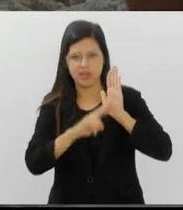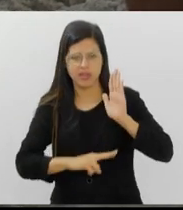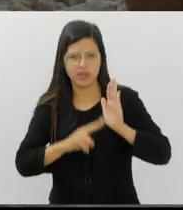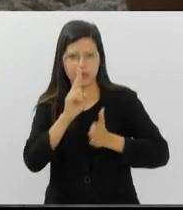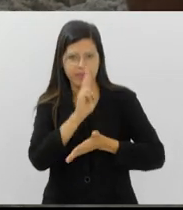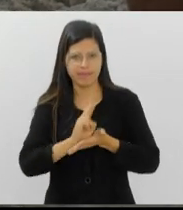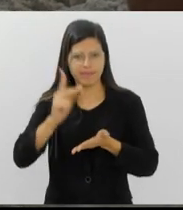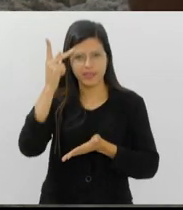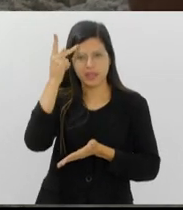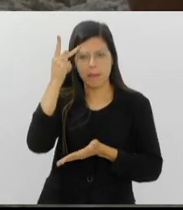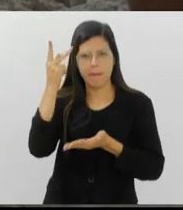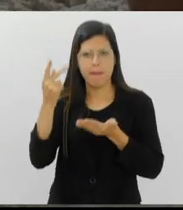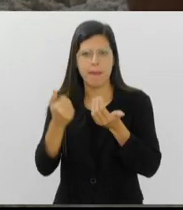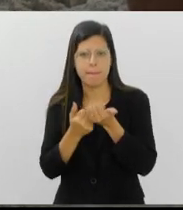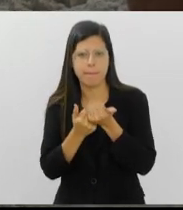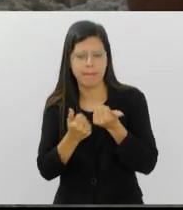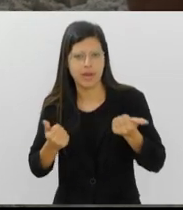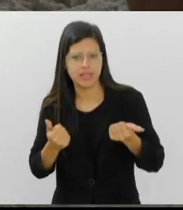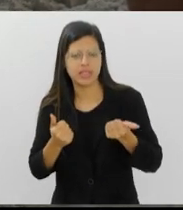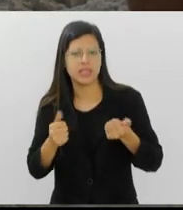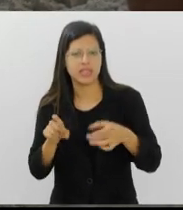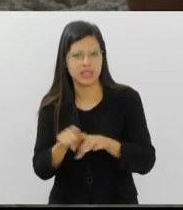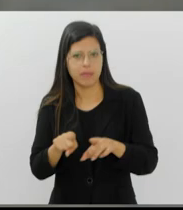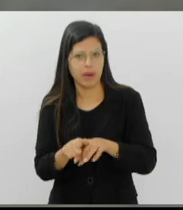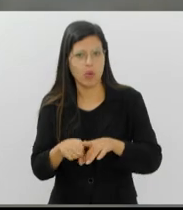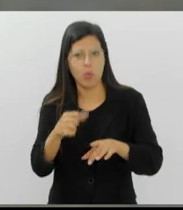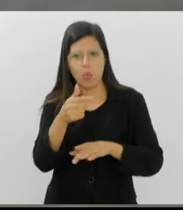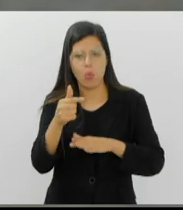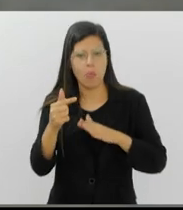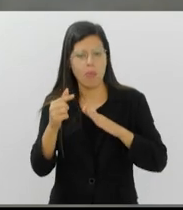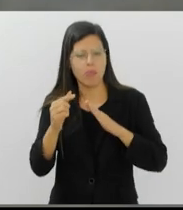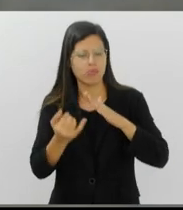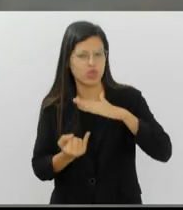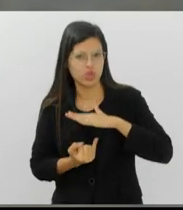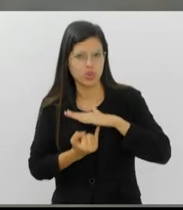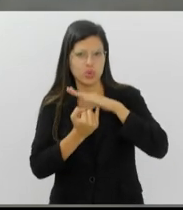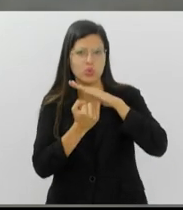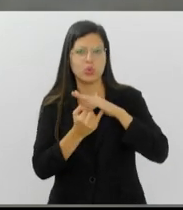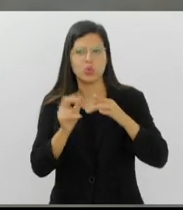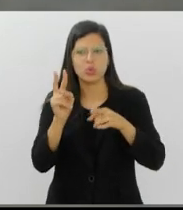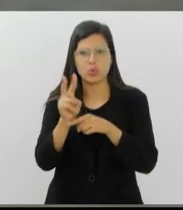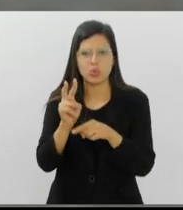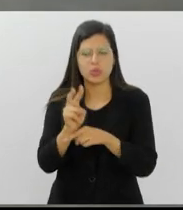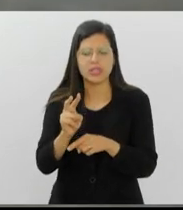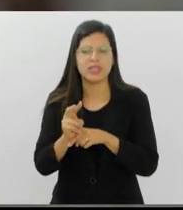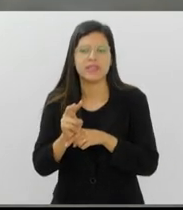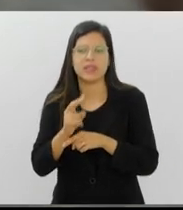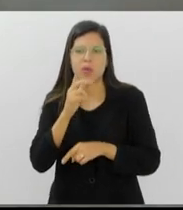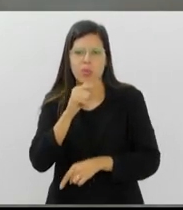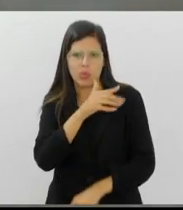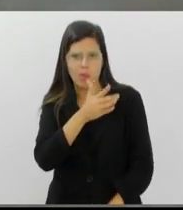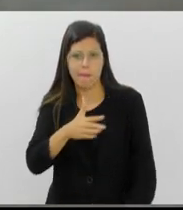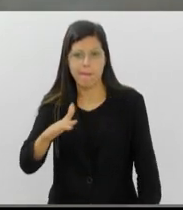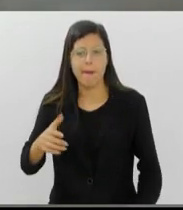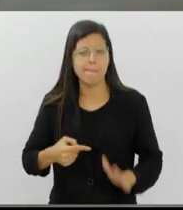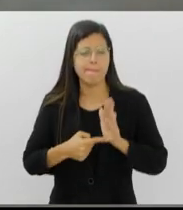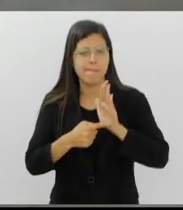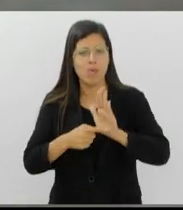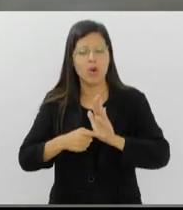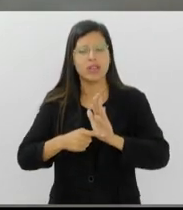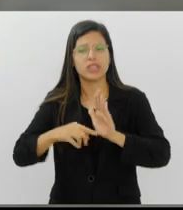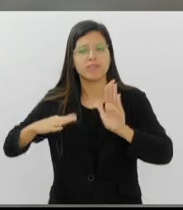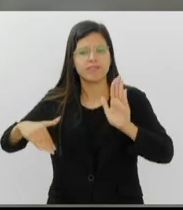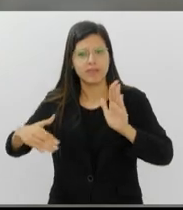São Paulo, em parceria com a Sea Shepherd Brasil, uma organização de conservação marinha, aponta a praia como a